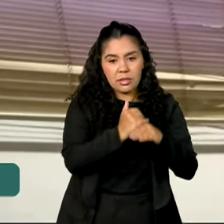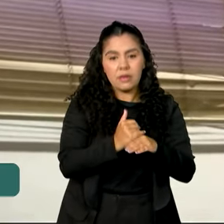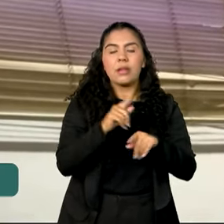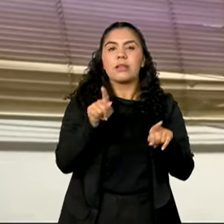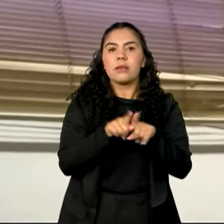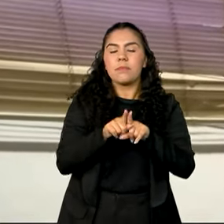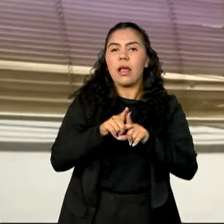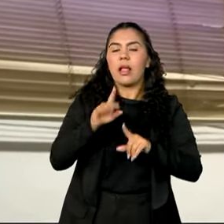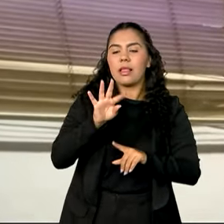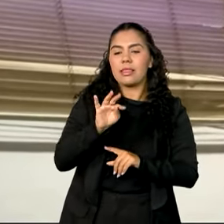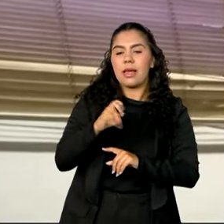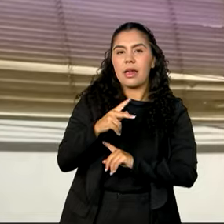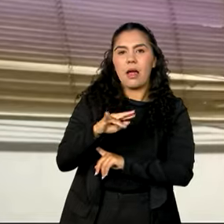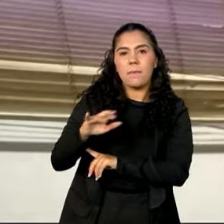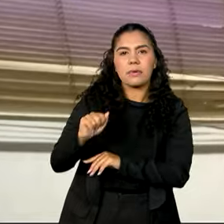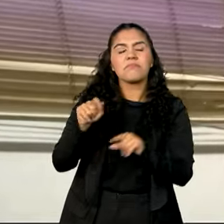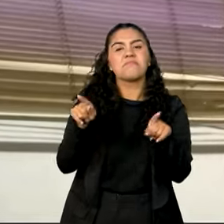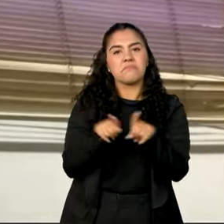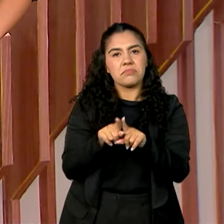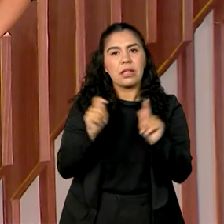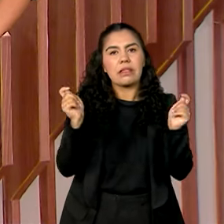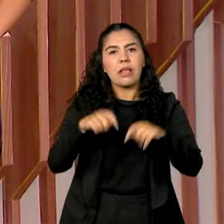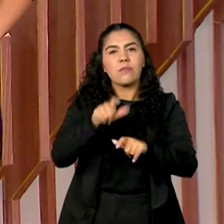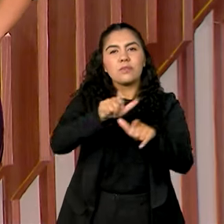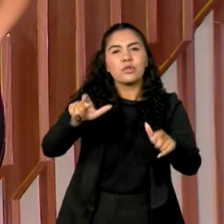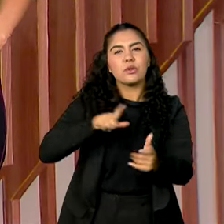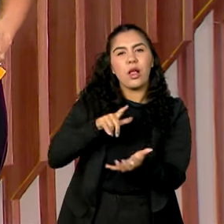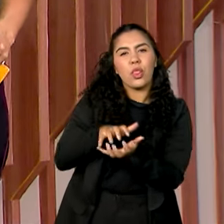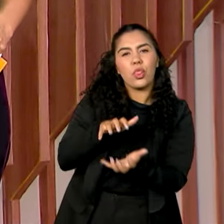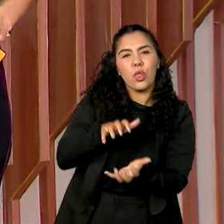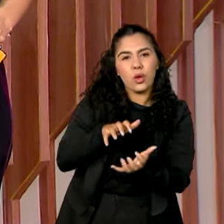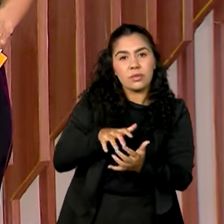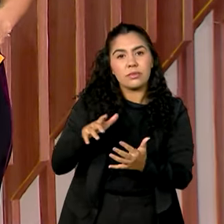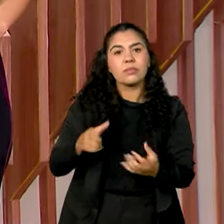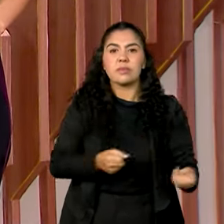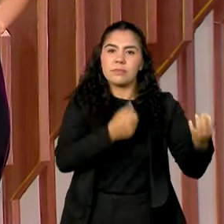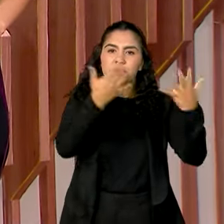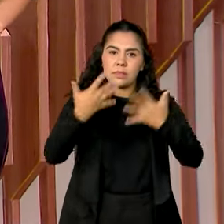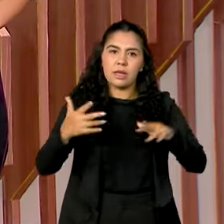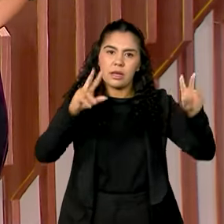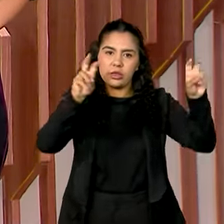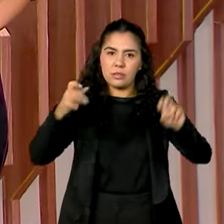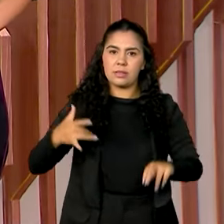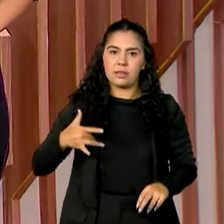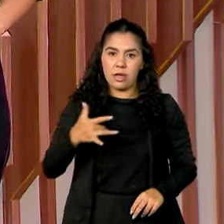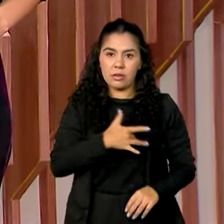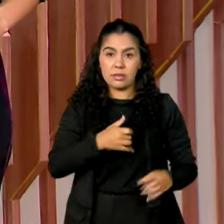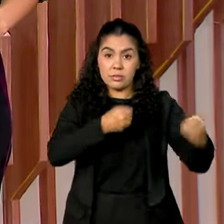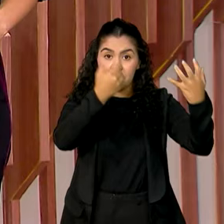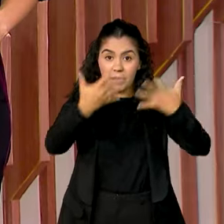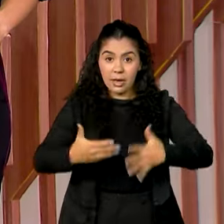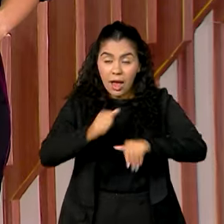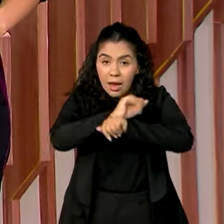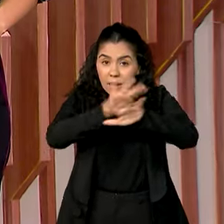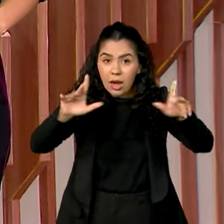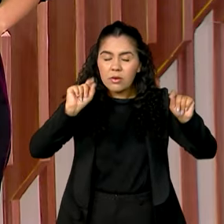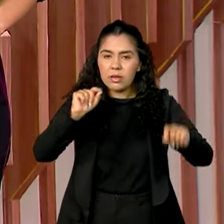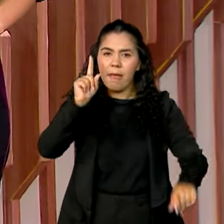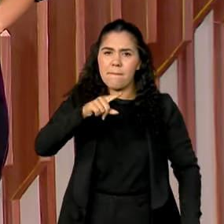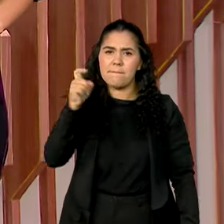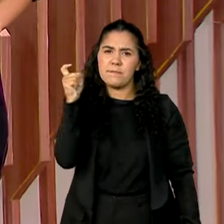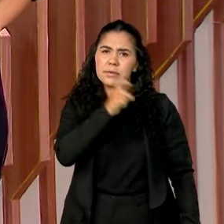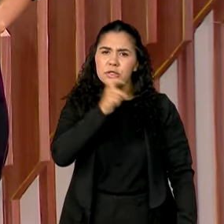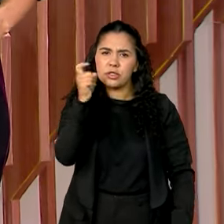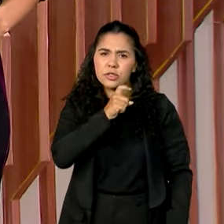opção também, principalmente aqueles pacientes mais idosos. E por falar em saúde, vamos esclarecer que é mentira a